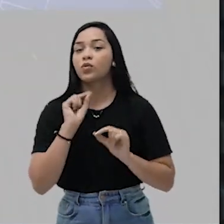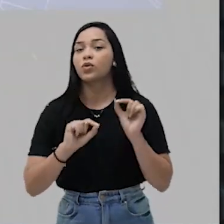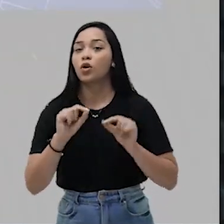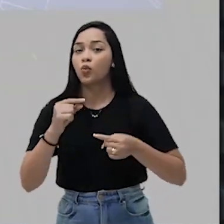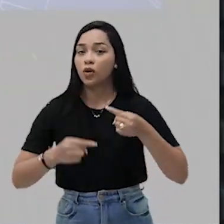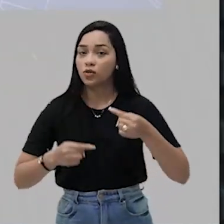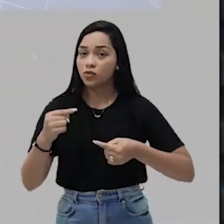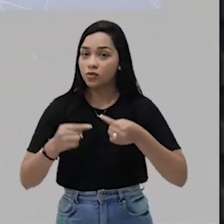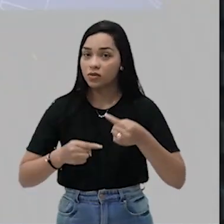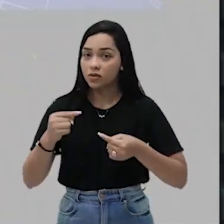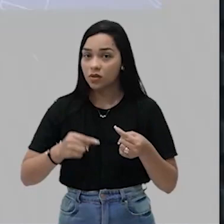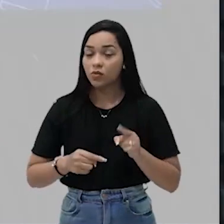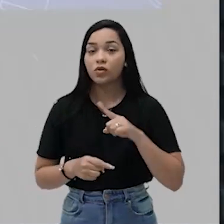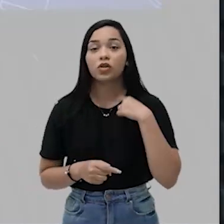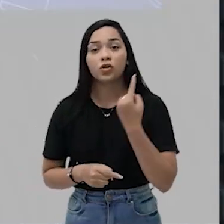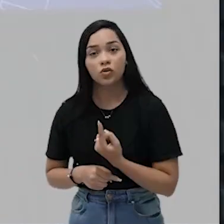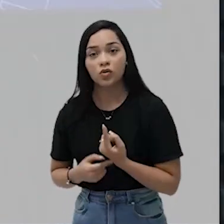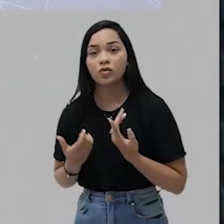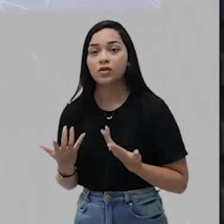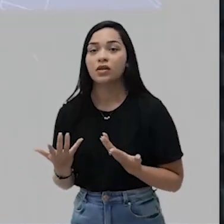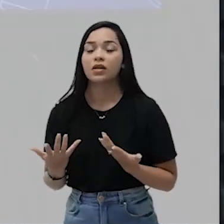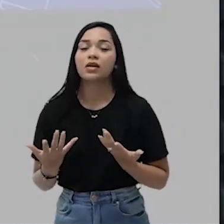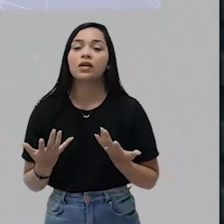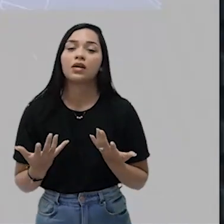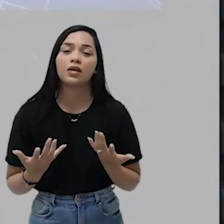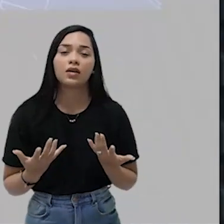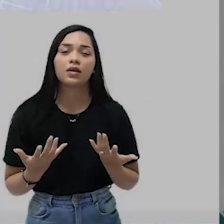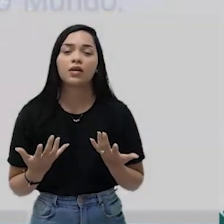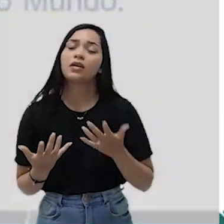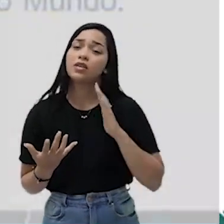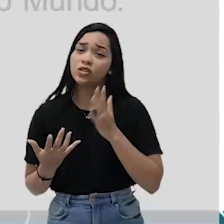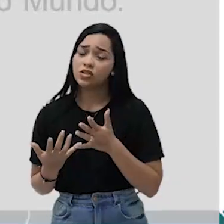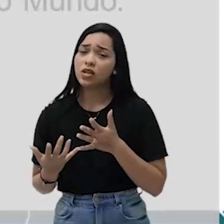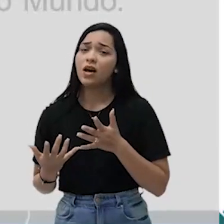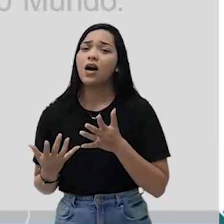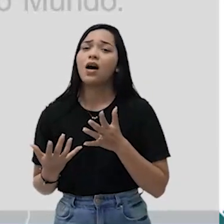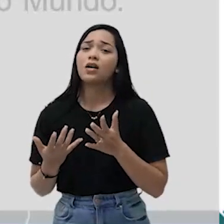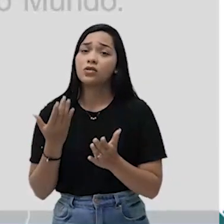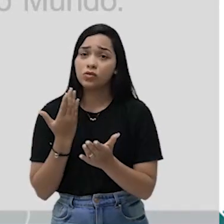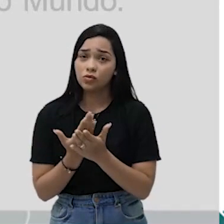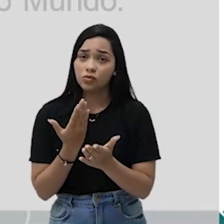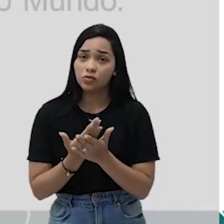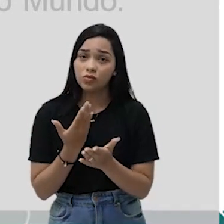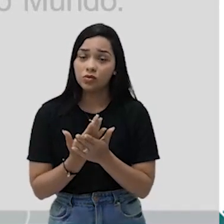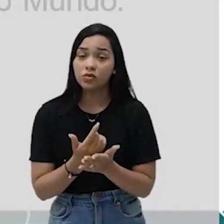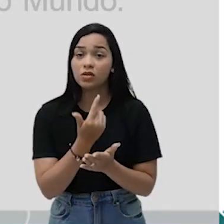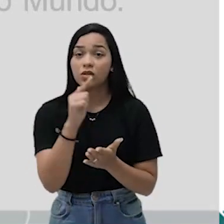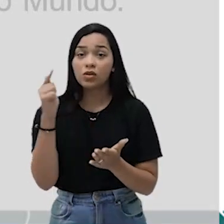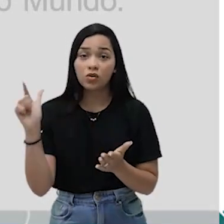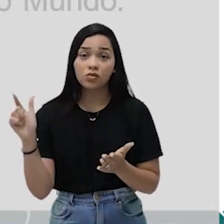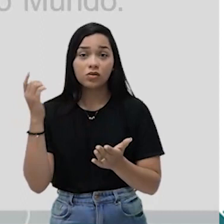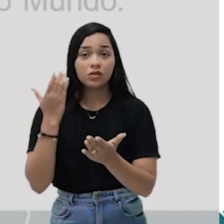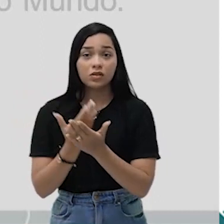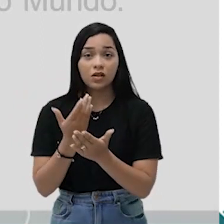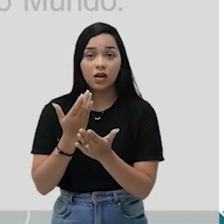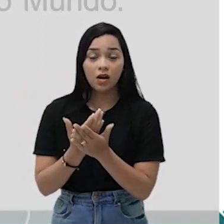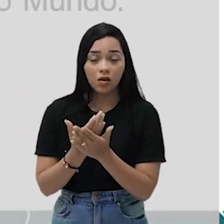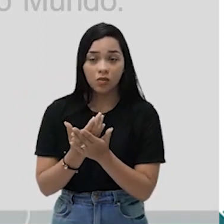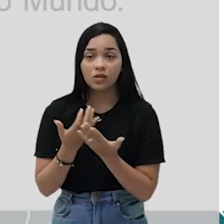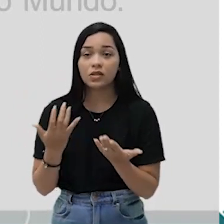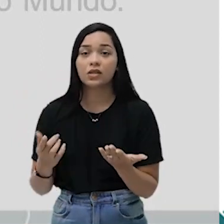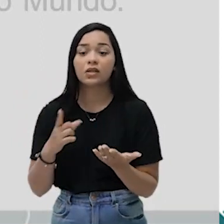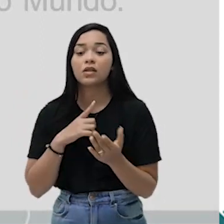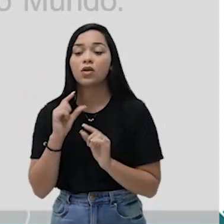discussão que nós já vínhamos trabalhando em outras aulas. Um encontro